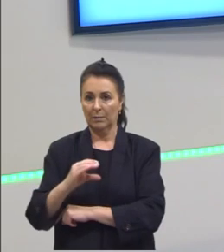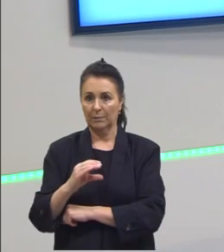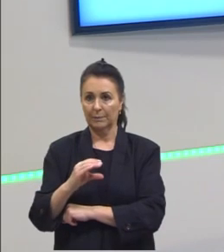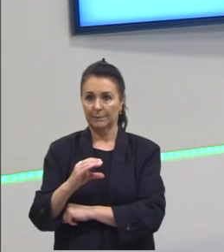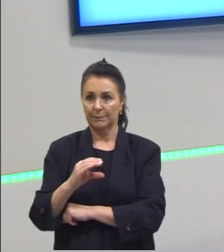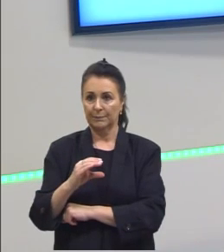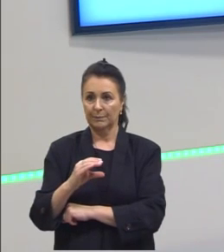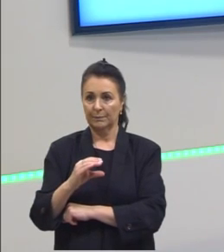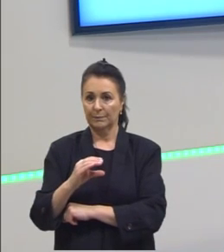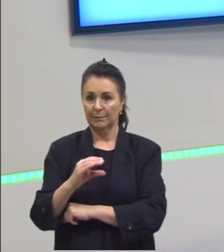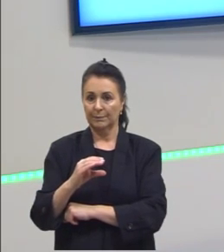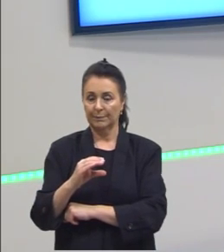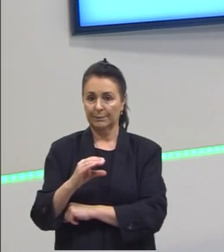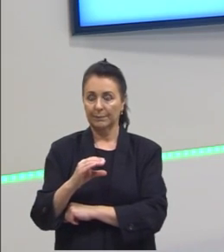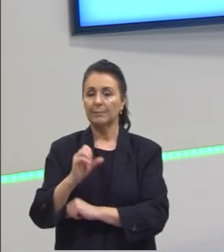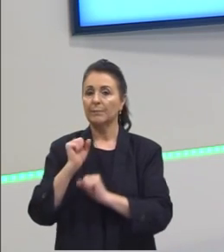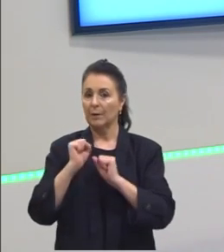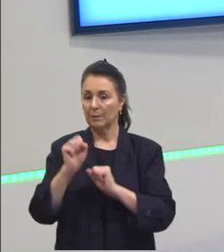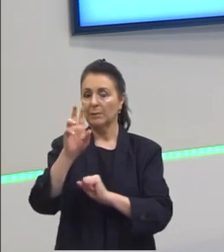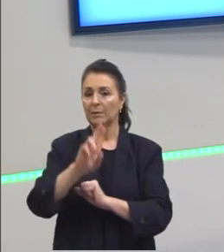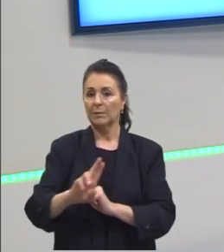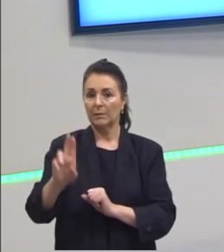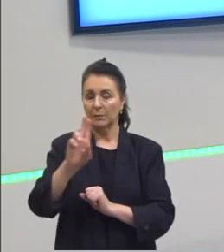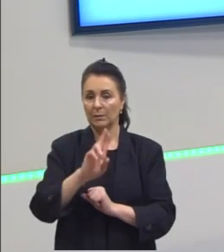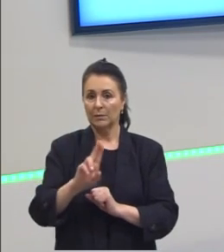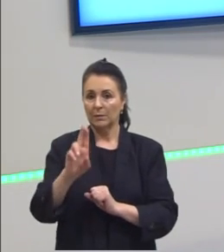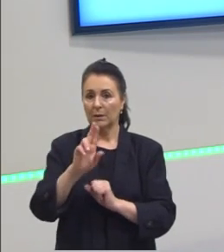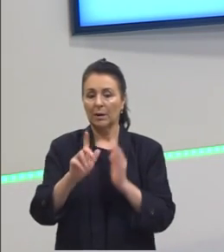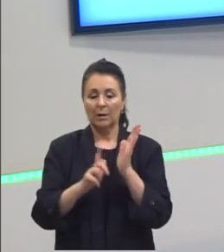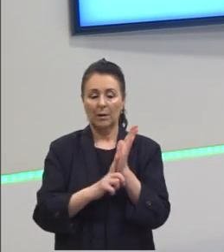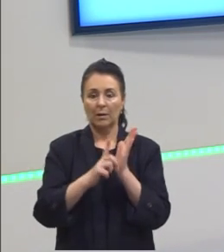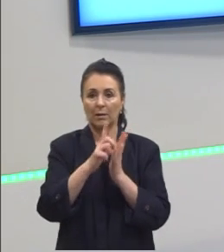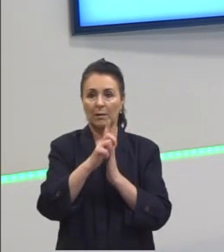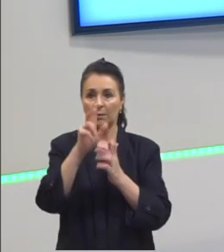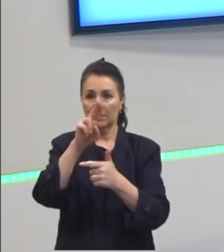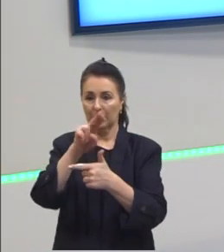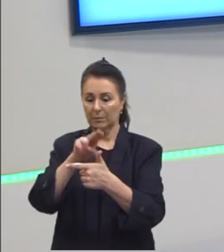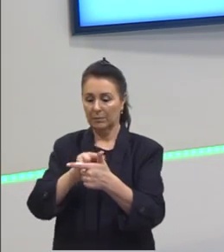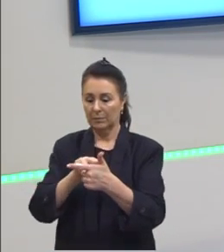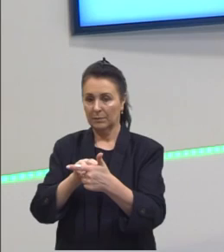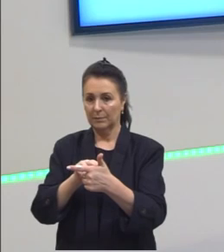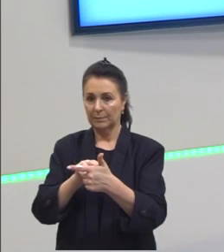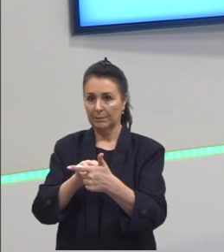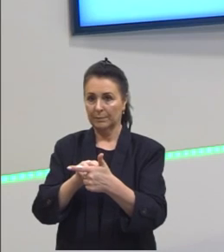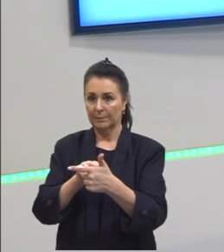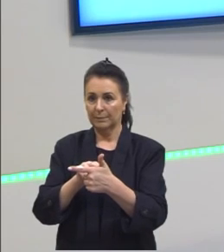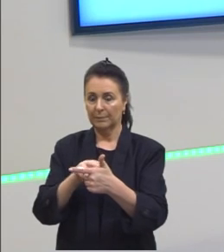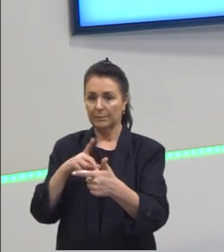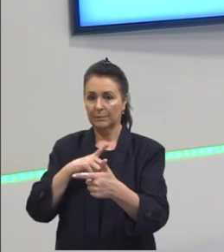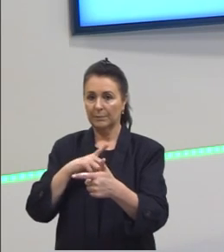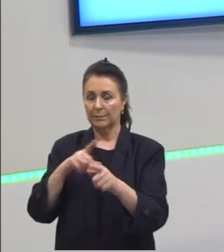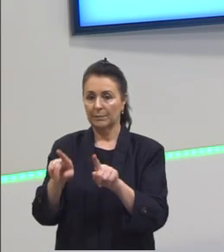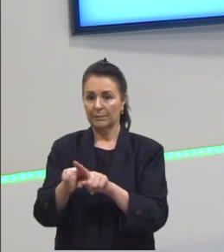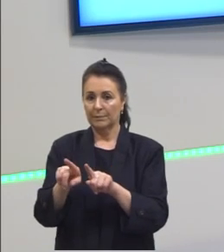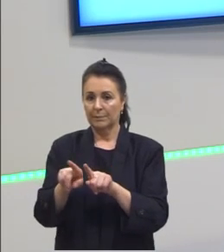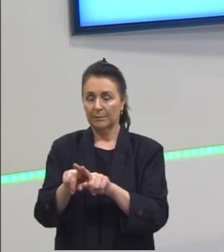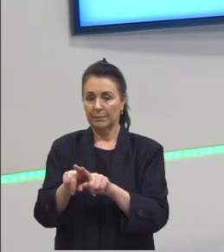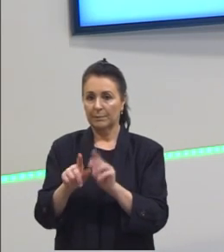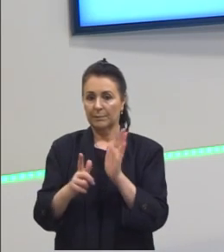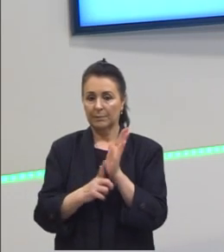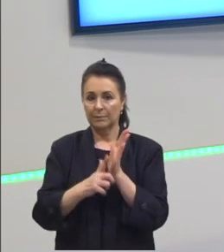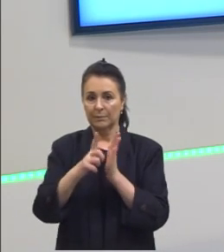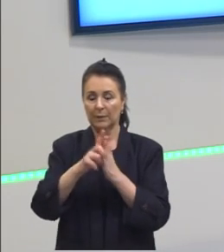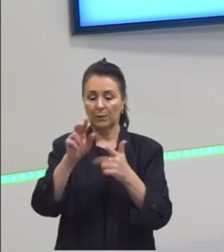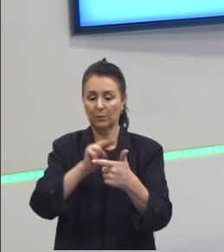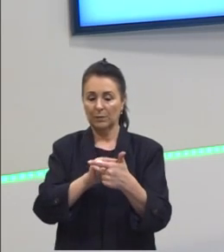tanto faz a gente pode utilizar então a lei dos cossenos assim como nós temos também a lei dos